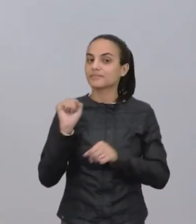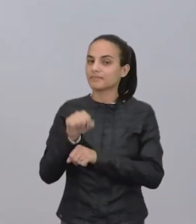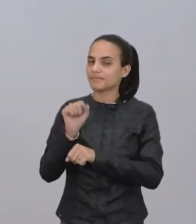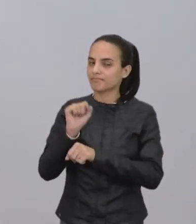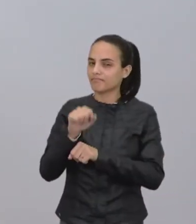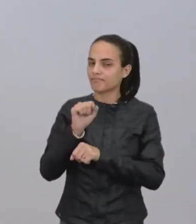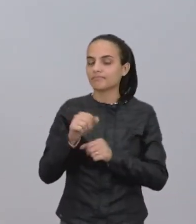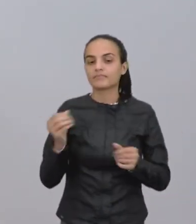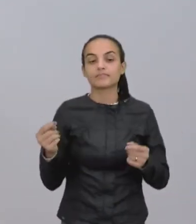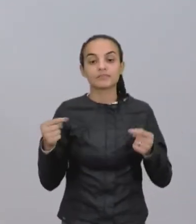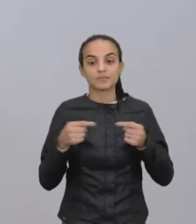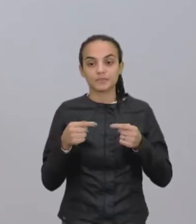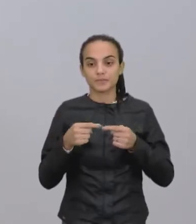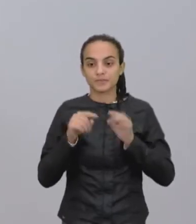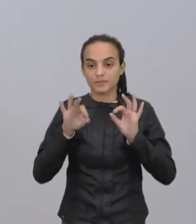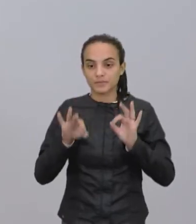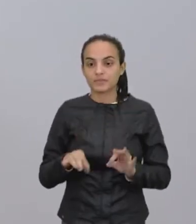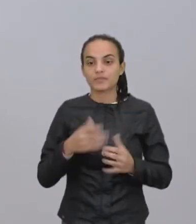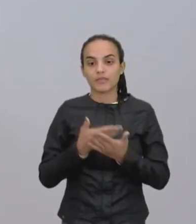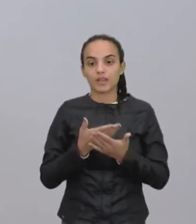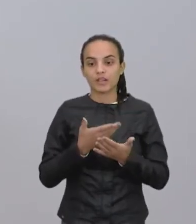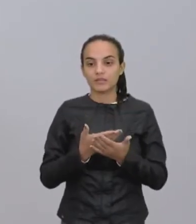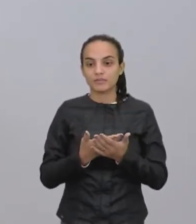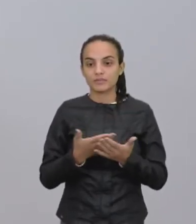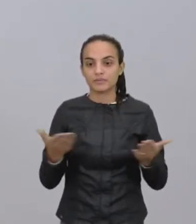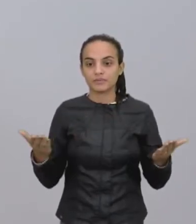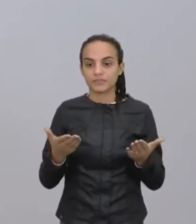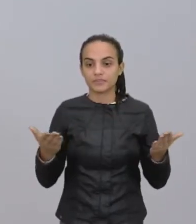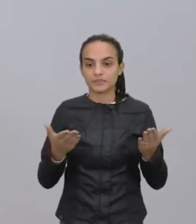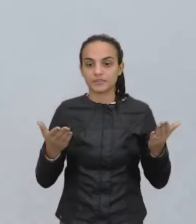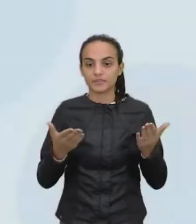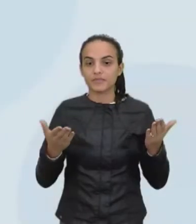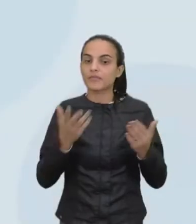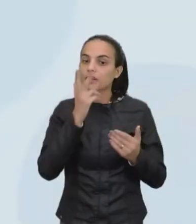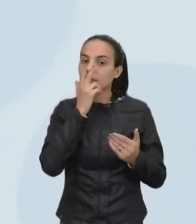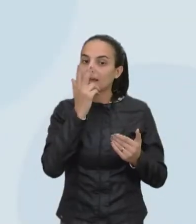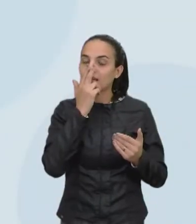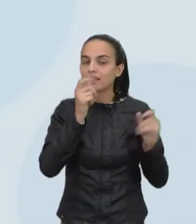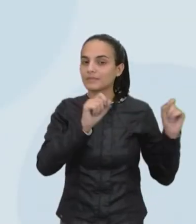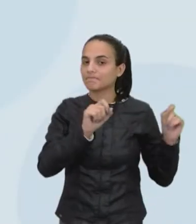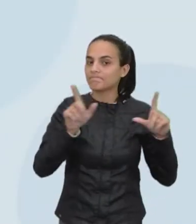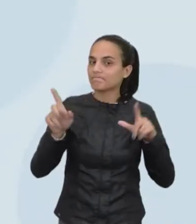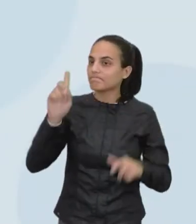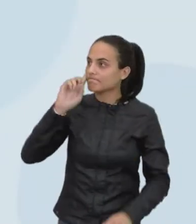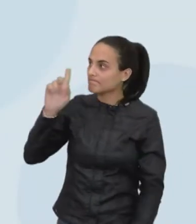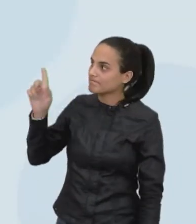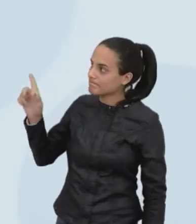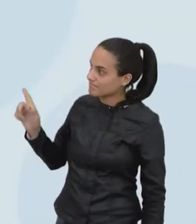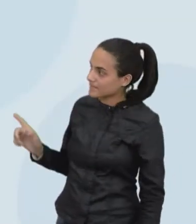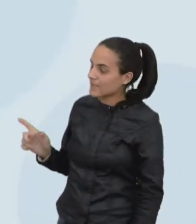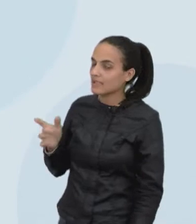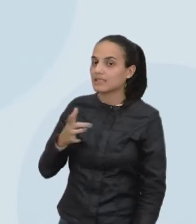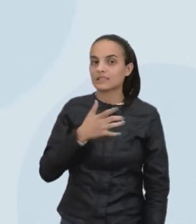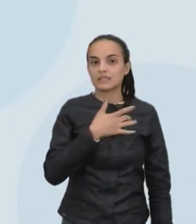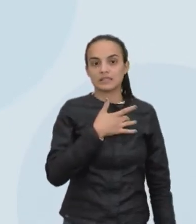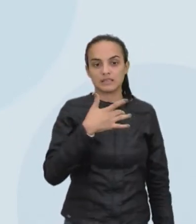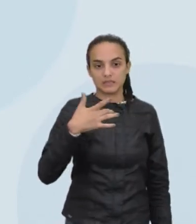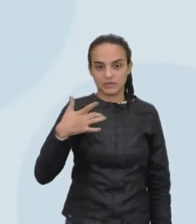adentrar na nossa aula de hoje, que está aparecendo aí na tela para vocês a respeito aí, olha, da saúde